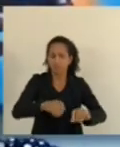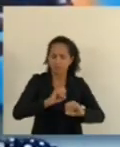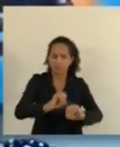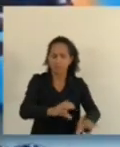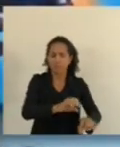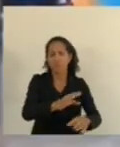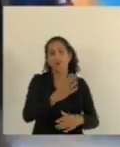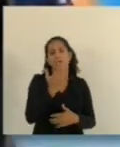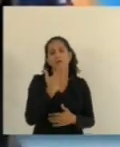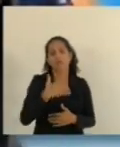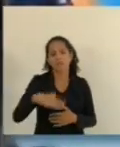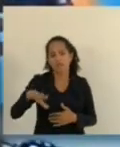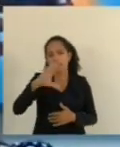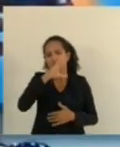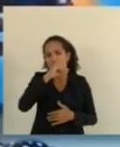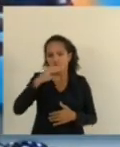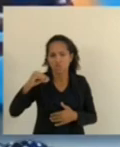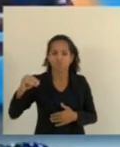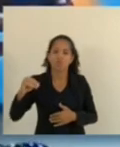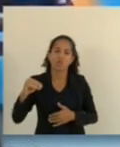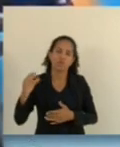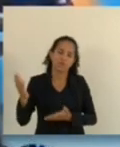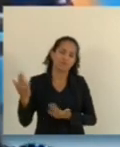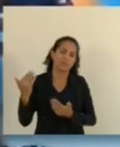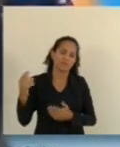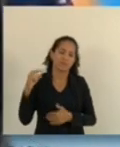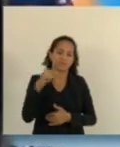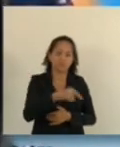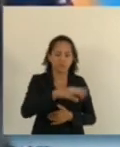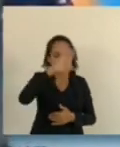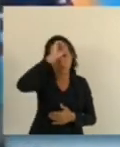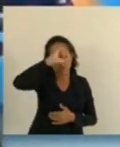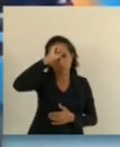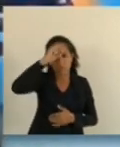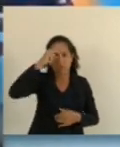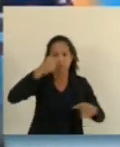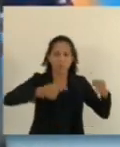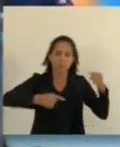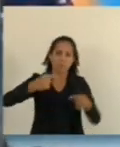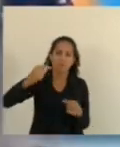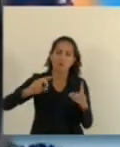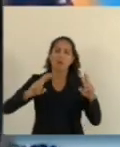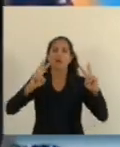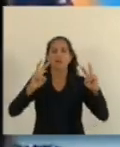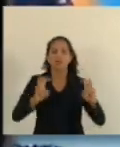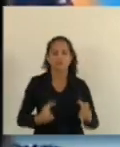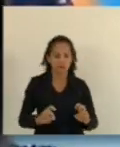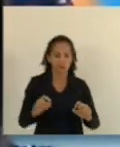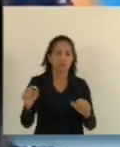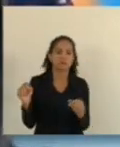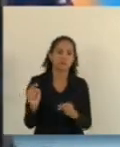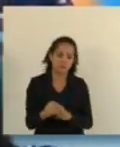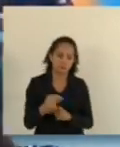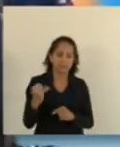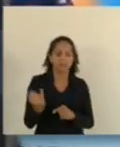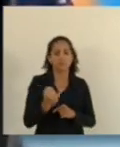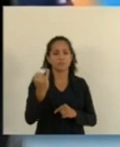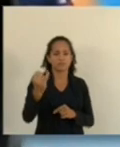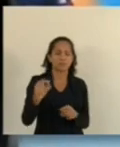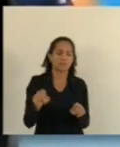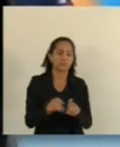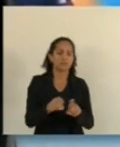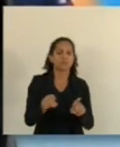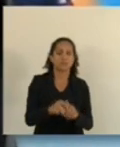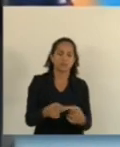adolescentes, as crianças, tem meninos e meninas podem estar debatendo essa questão e está criando uma nova concepção, é mudança de